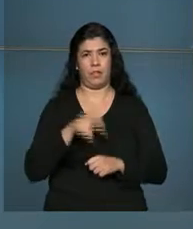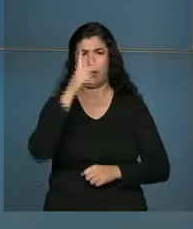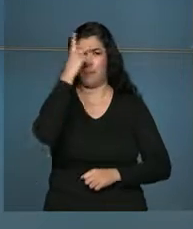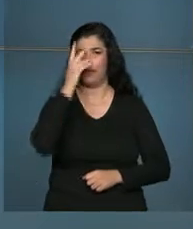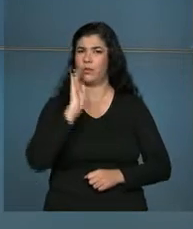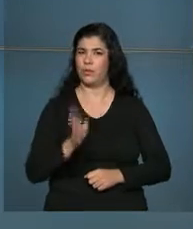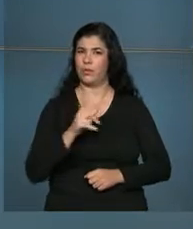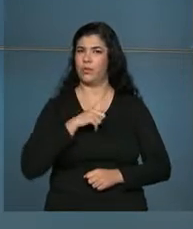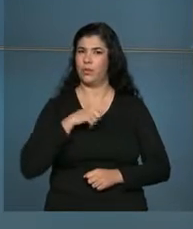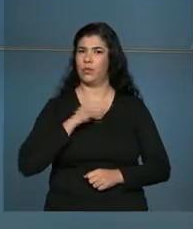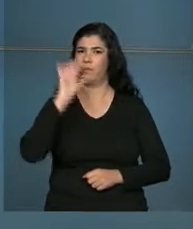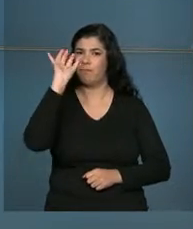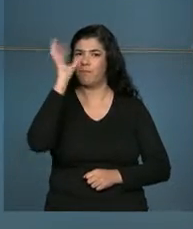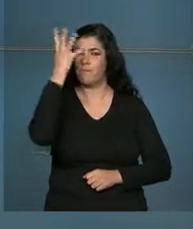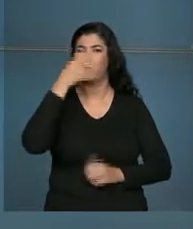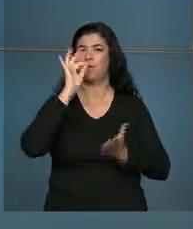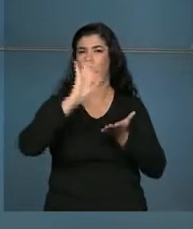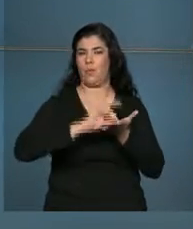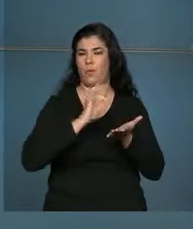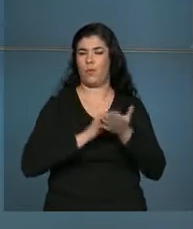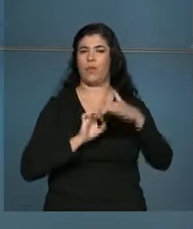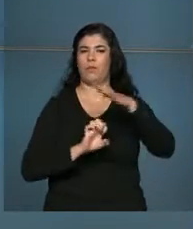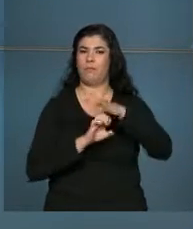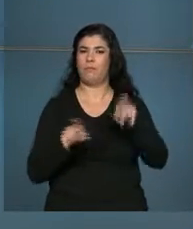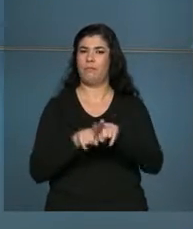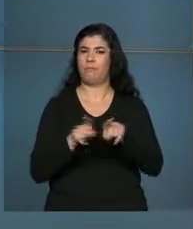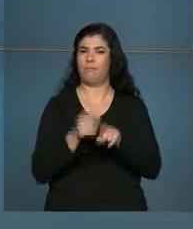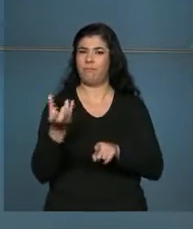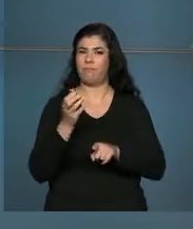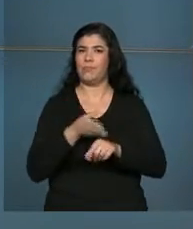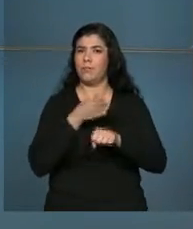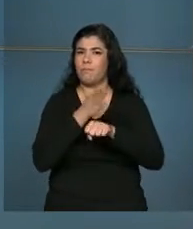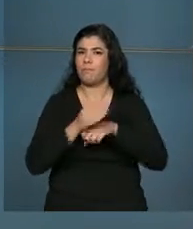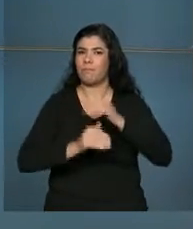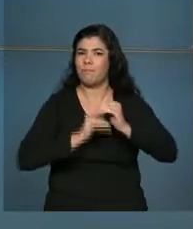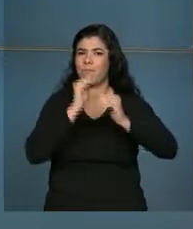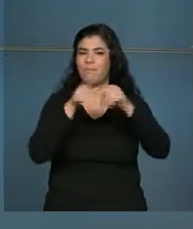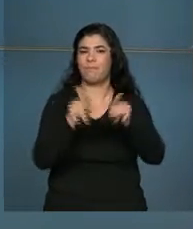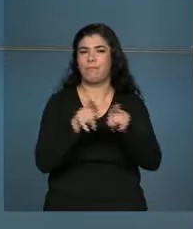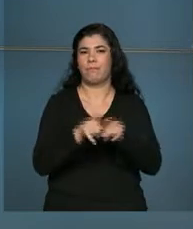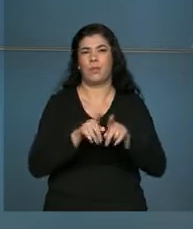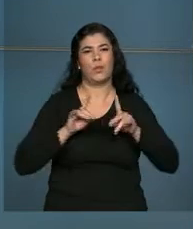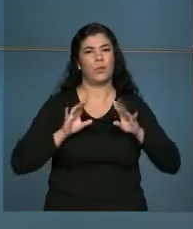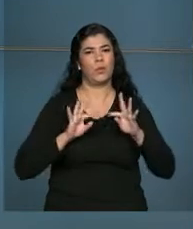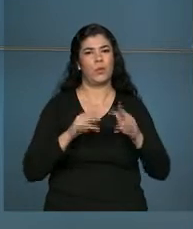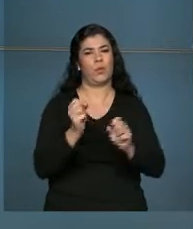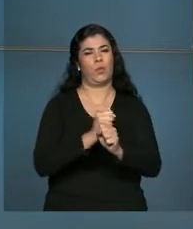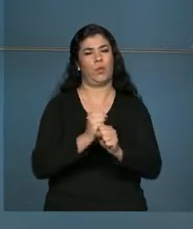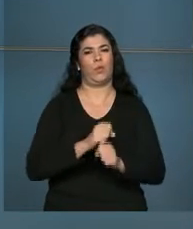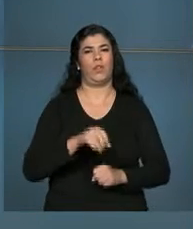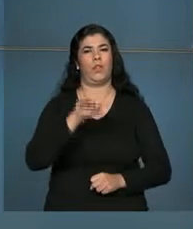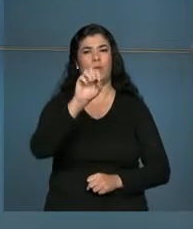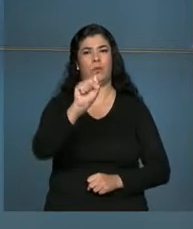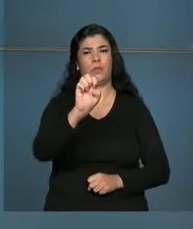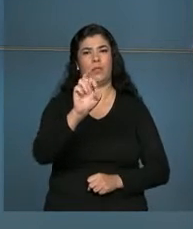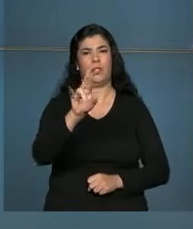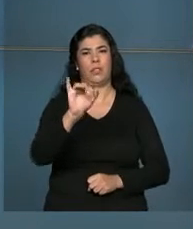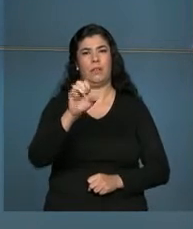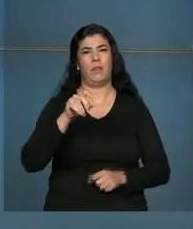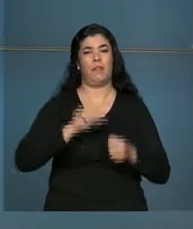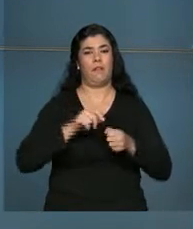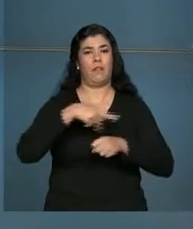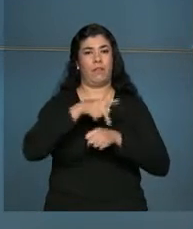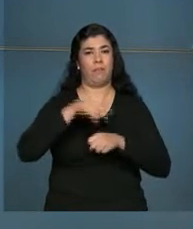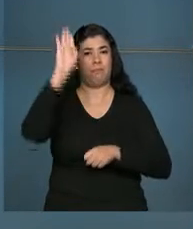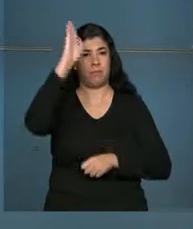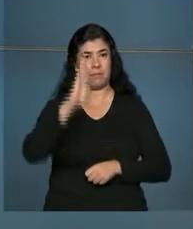quem já tomou a iniciativa e registrou sua empresa quer investir mais para crescer. Todos os anos o Sebrae realiza em todo o país